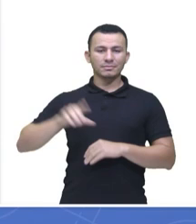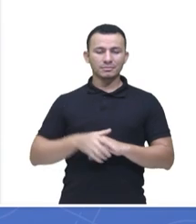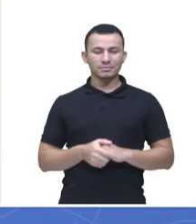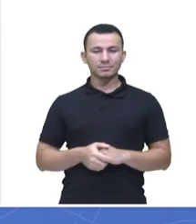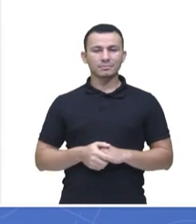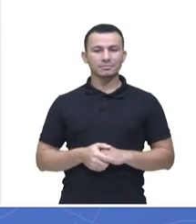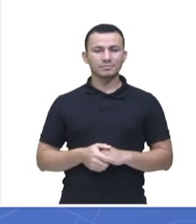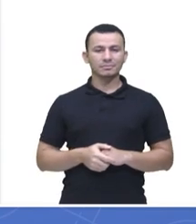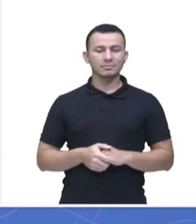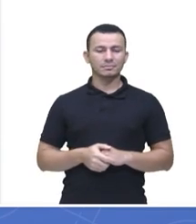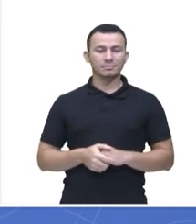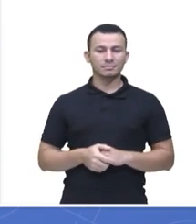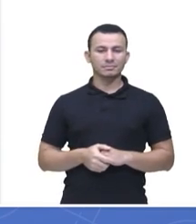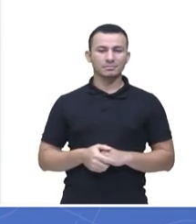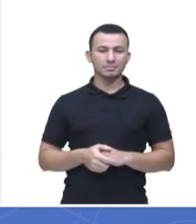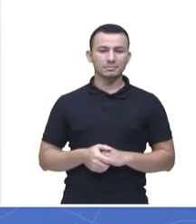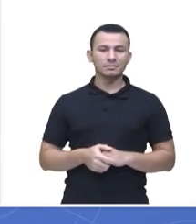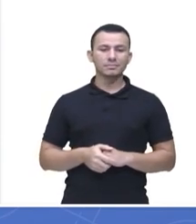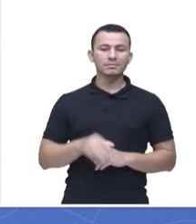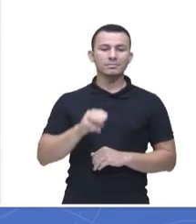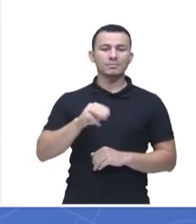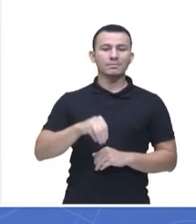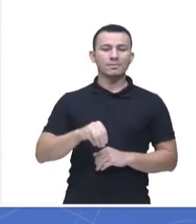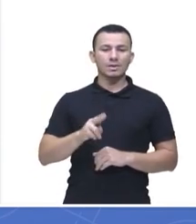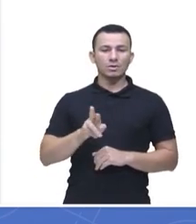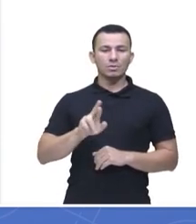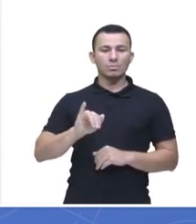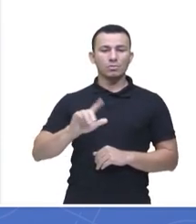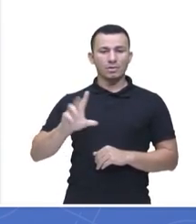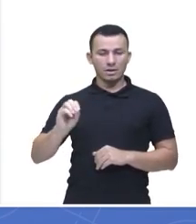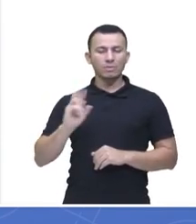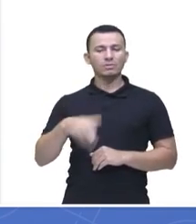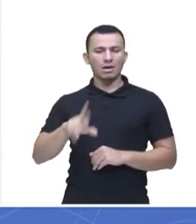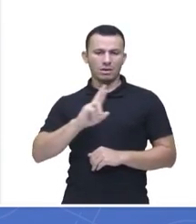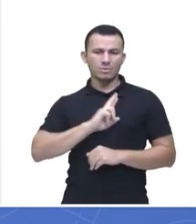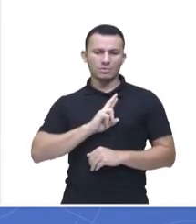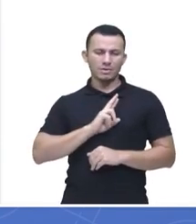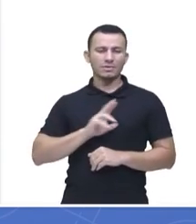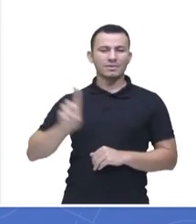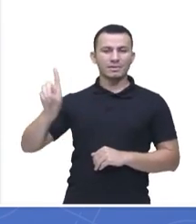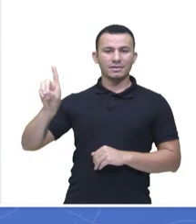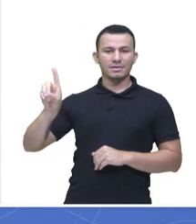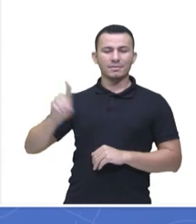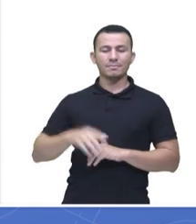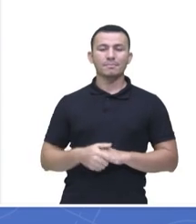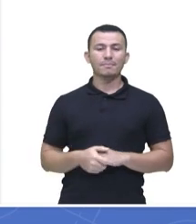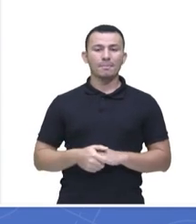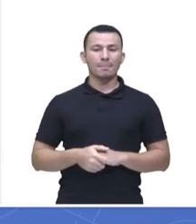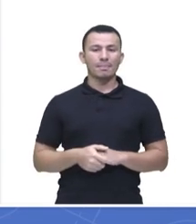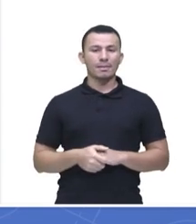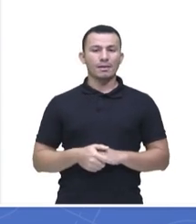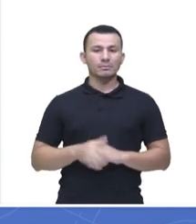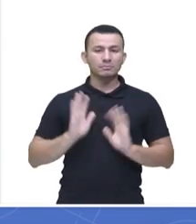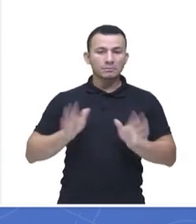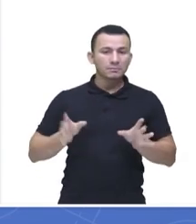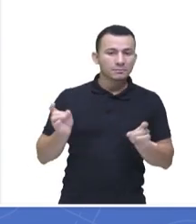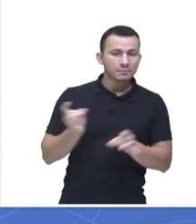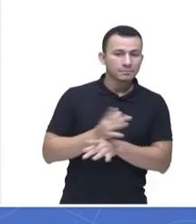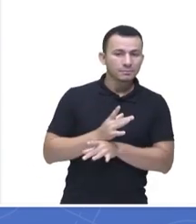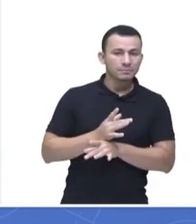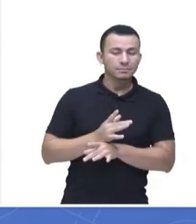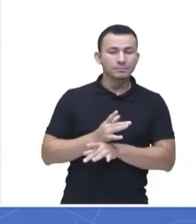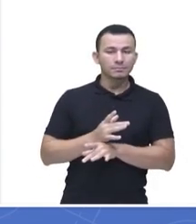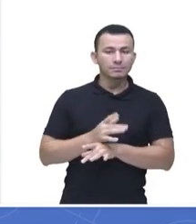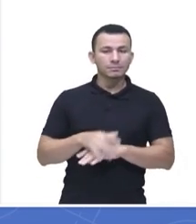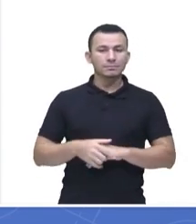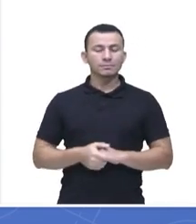Muito bem. Murilo Brando também já tinha respondido, né? Letra D de dado. Então, gente já está repetindo aí as nossas participações.